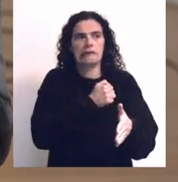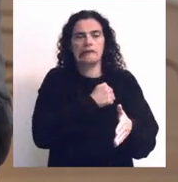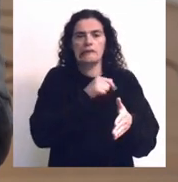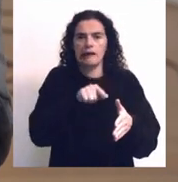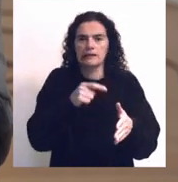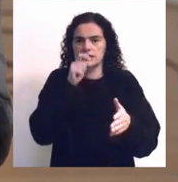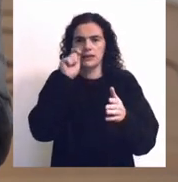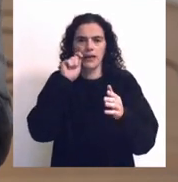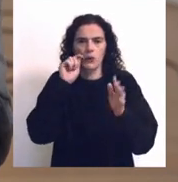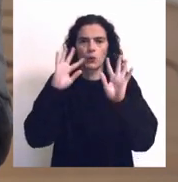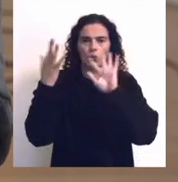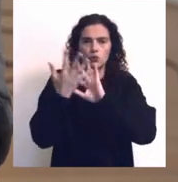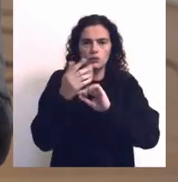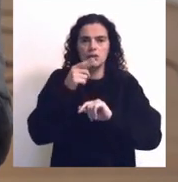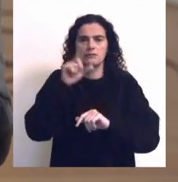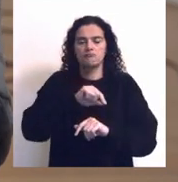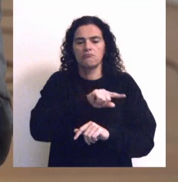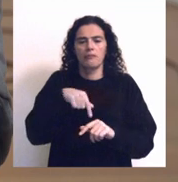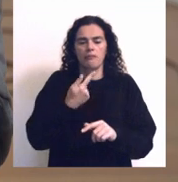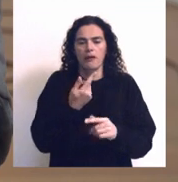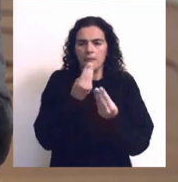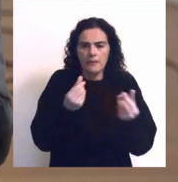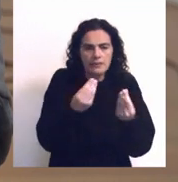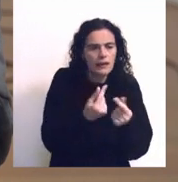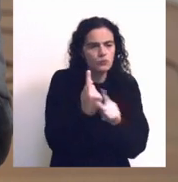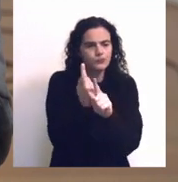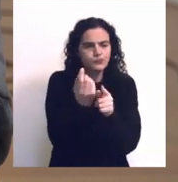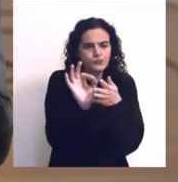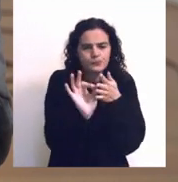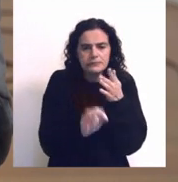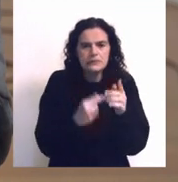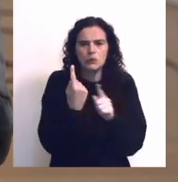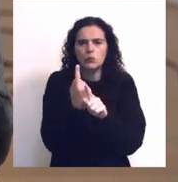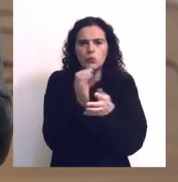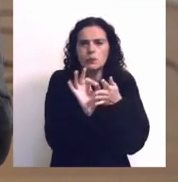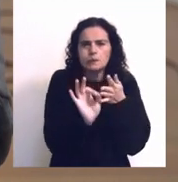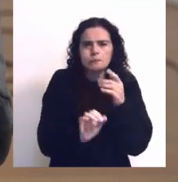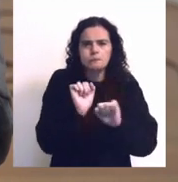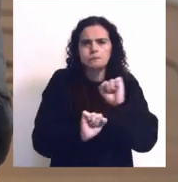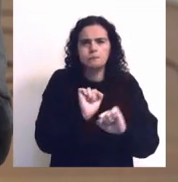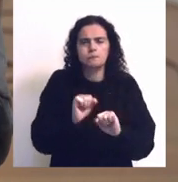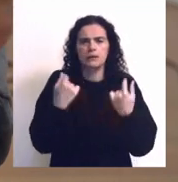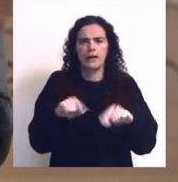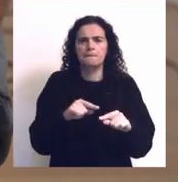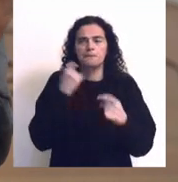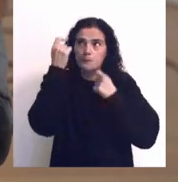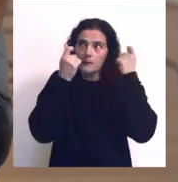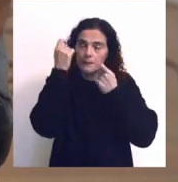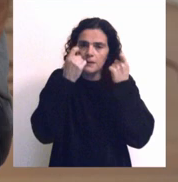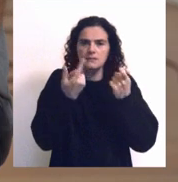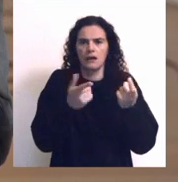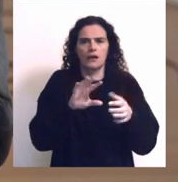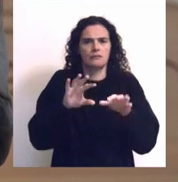casa, a ecologia, as matérias, os elementos, todos os elementos, se quisermos, que são